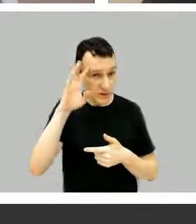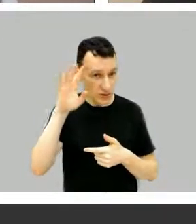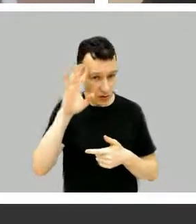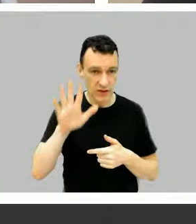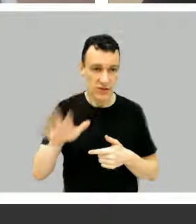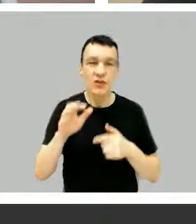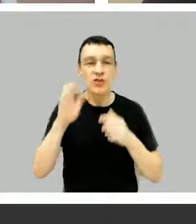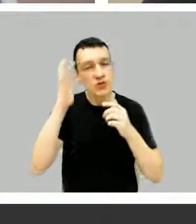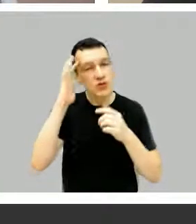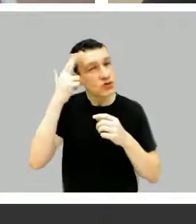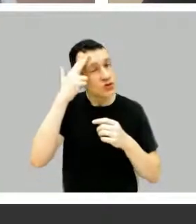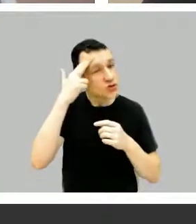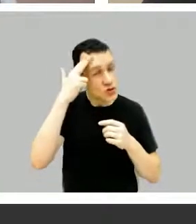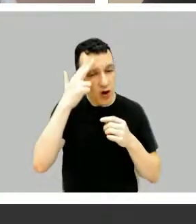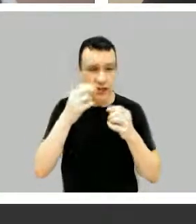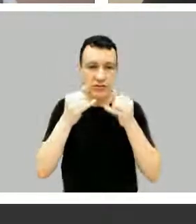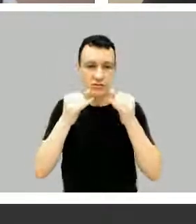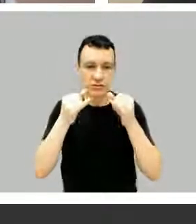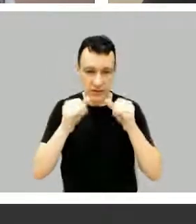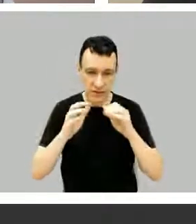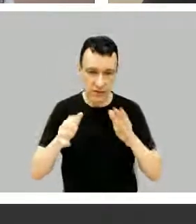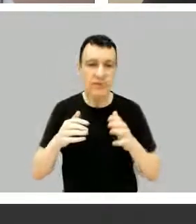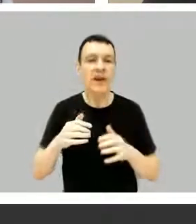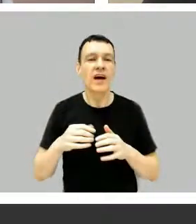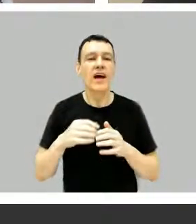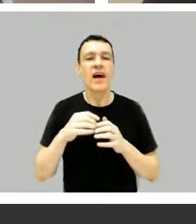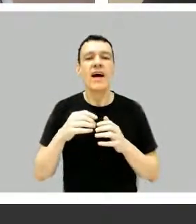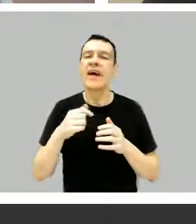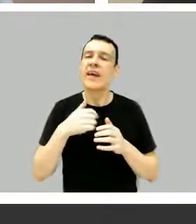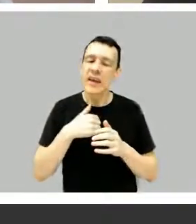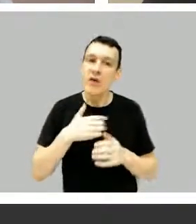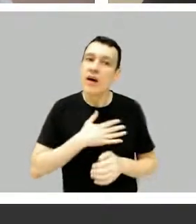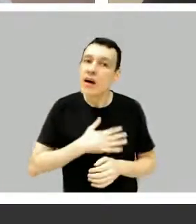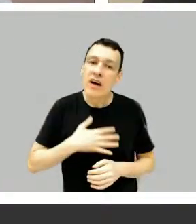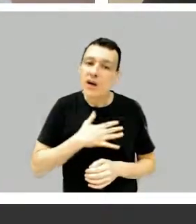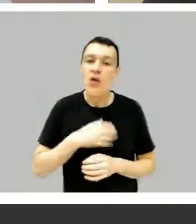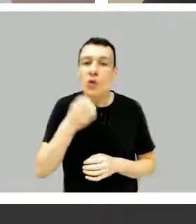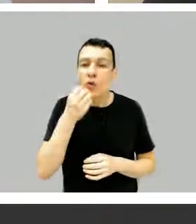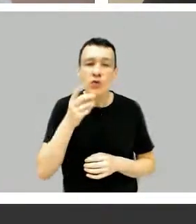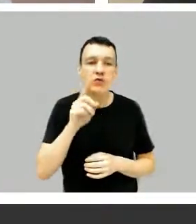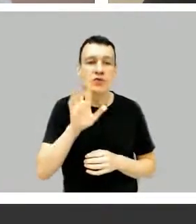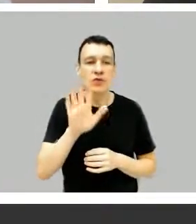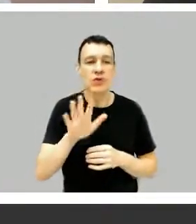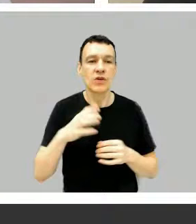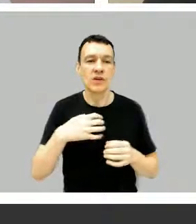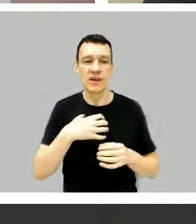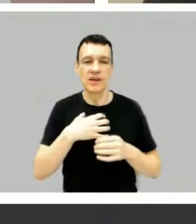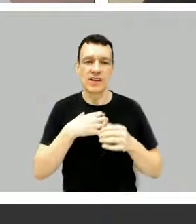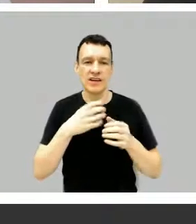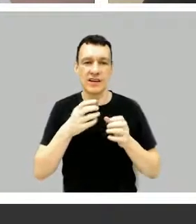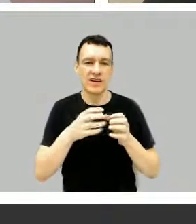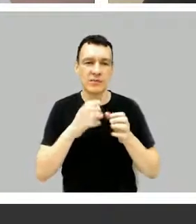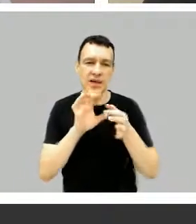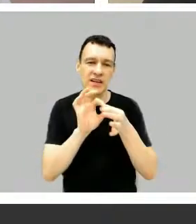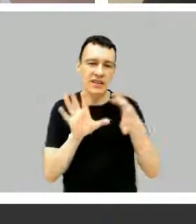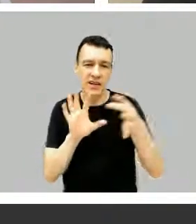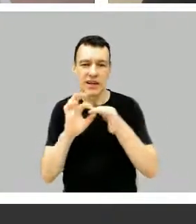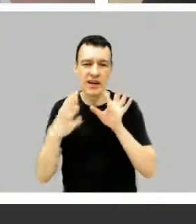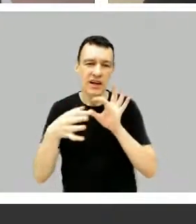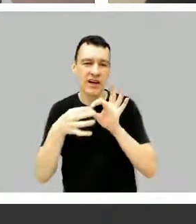E achei bem legal a estrutura de episódios independentes, como uma antologia de sonhos futuristas. O que acham dessa estrutura?